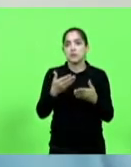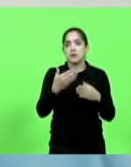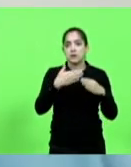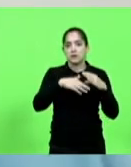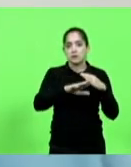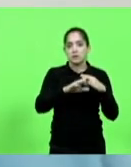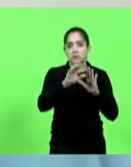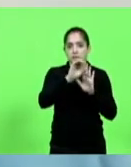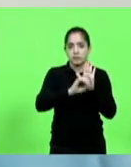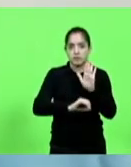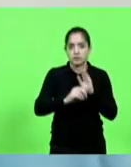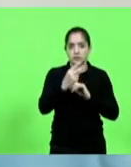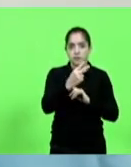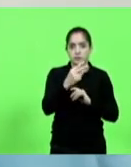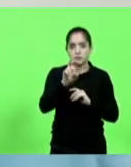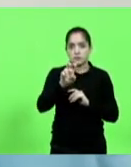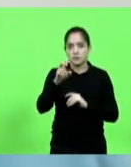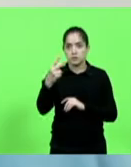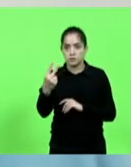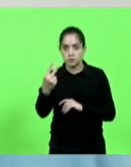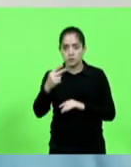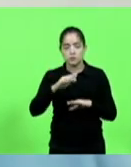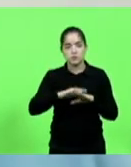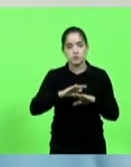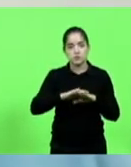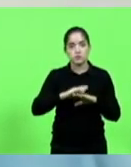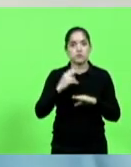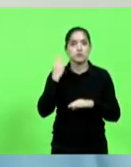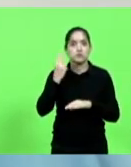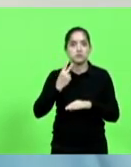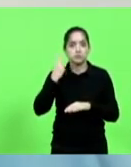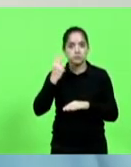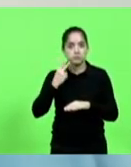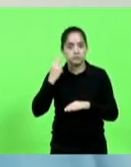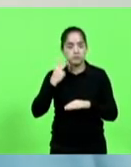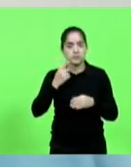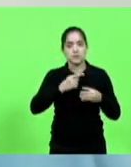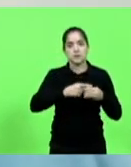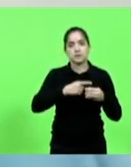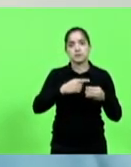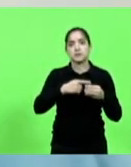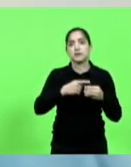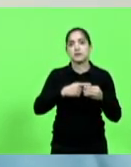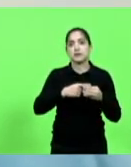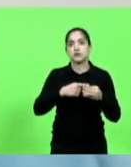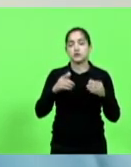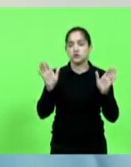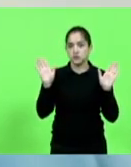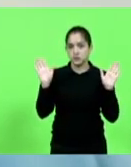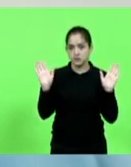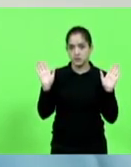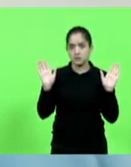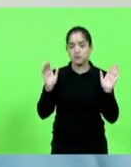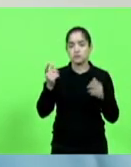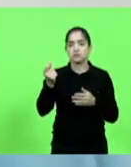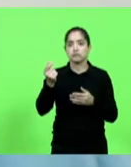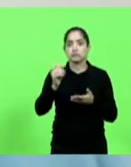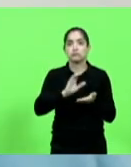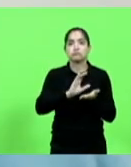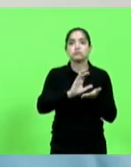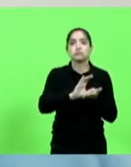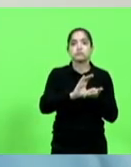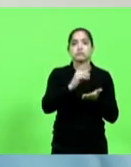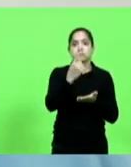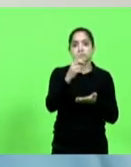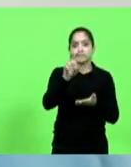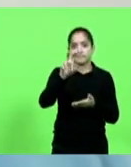252, de autoria de vários vereadores de descanso, que solicitam recursos no valor de 150 mil